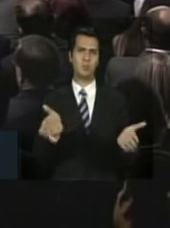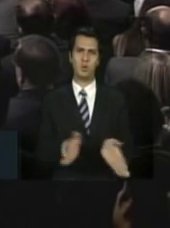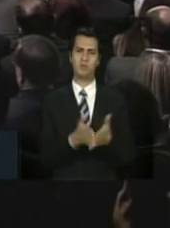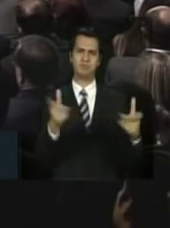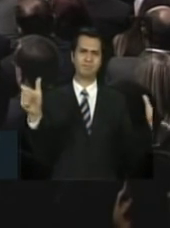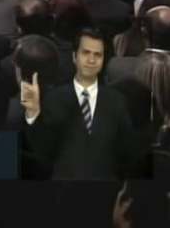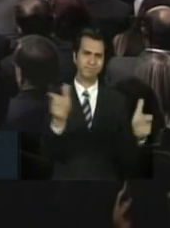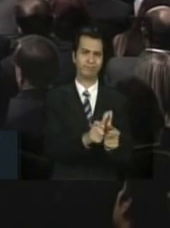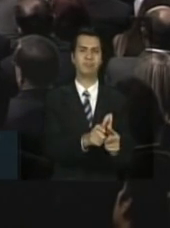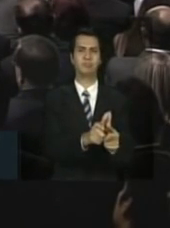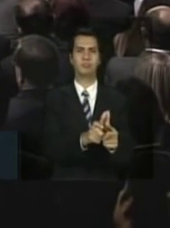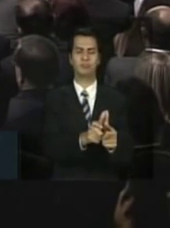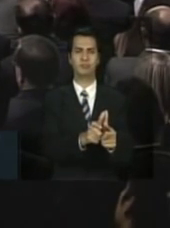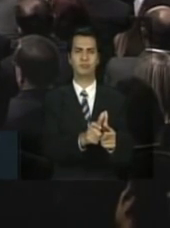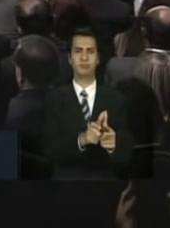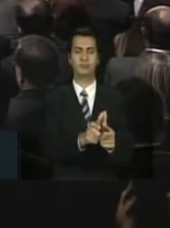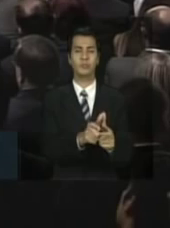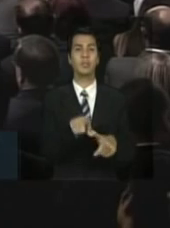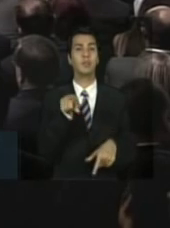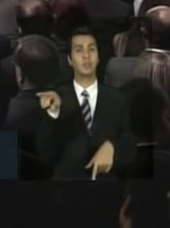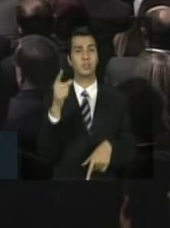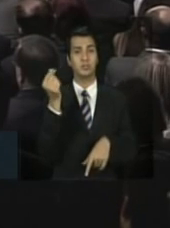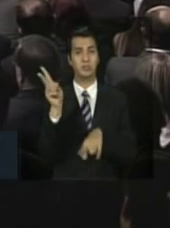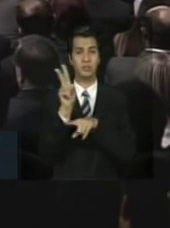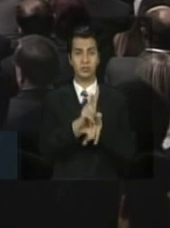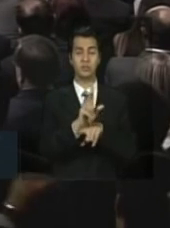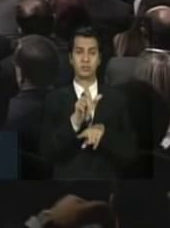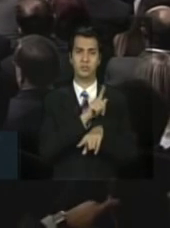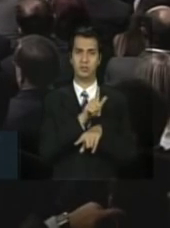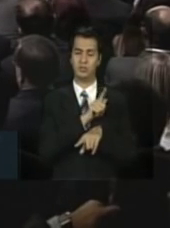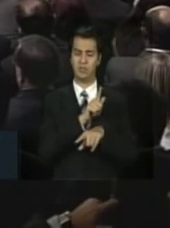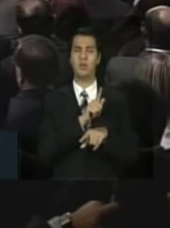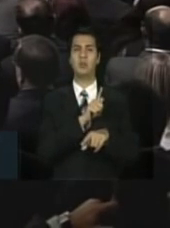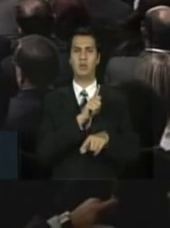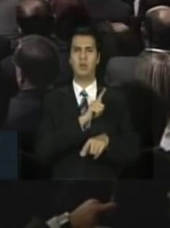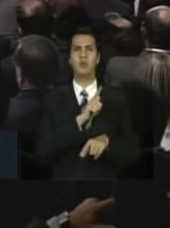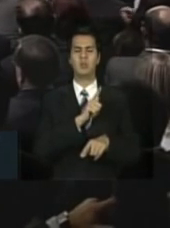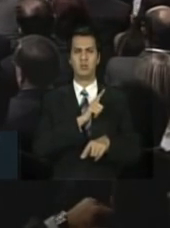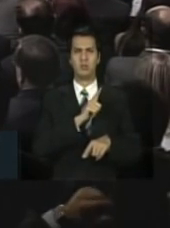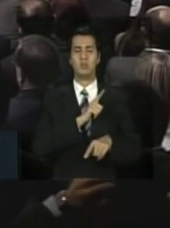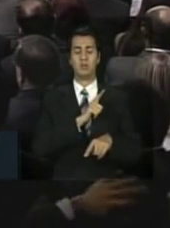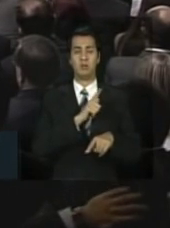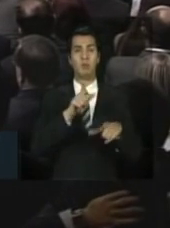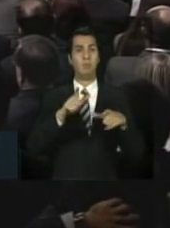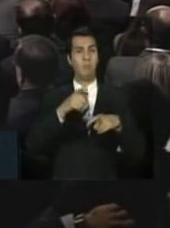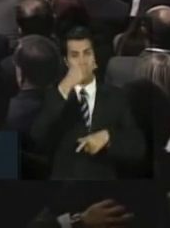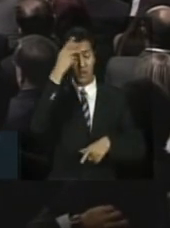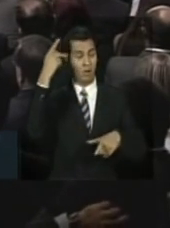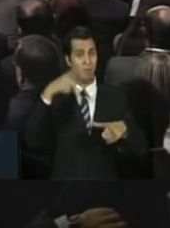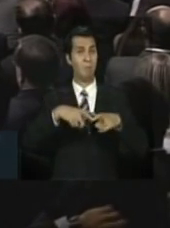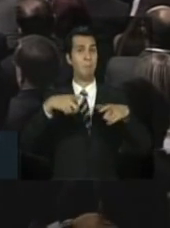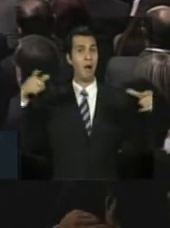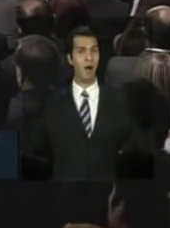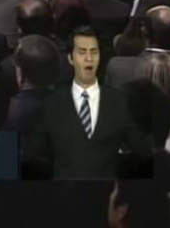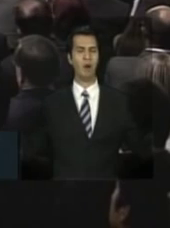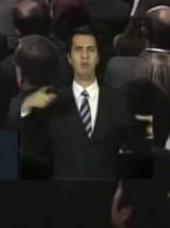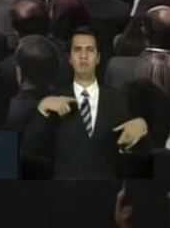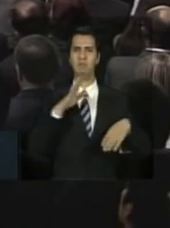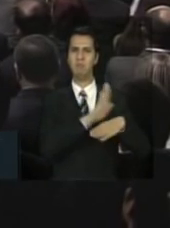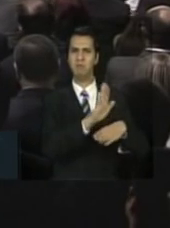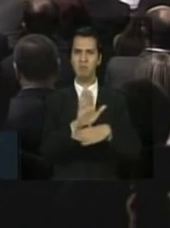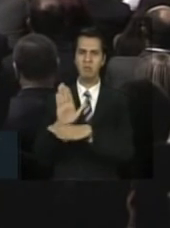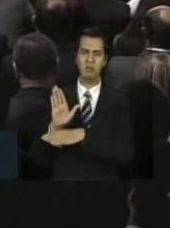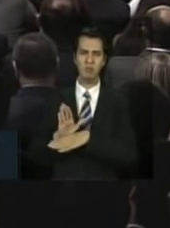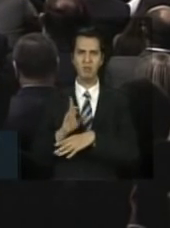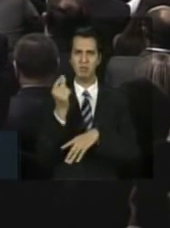Ele, de fato, abrange uma faixa muito maior que a do Brasil Sem Miséria, mas ele será,